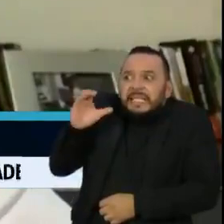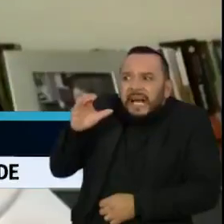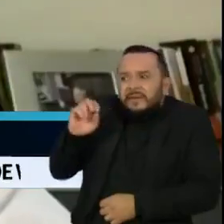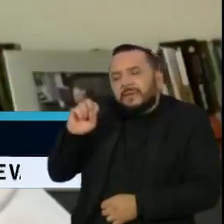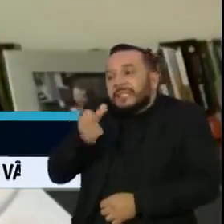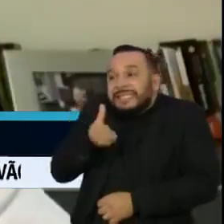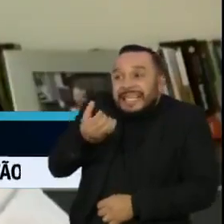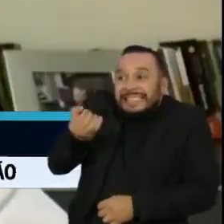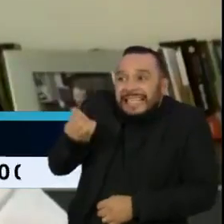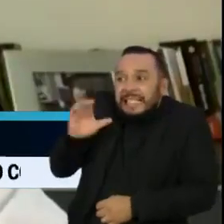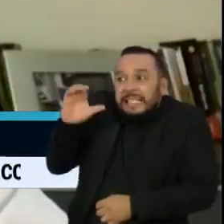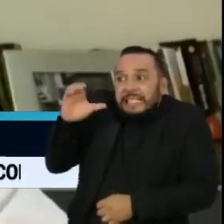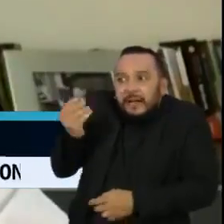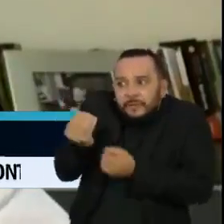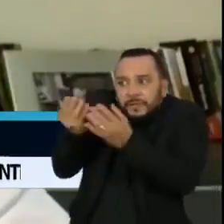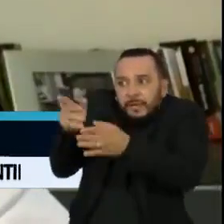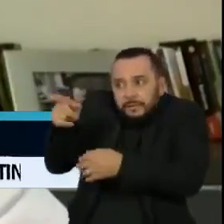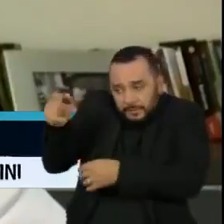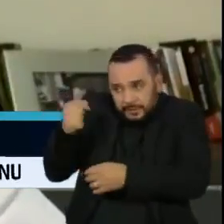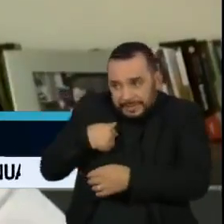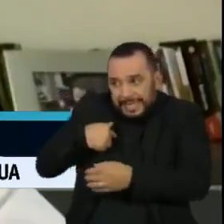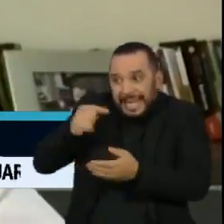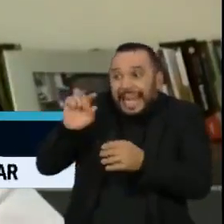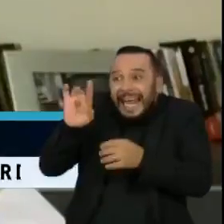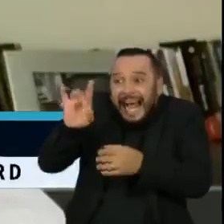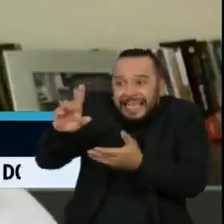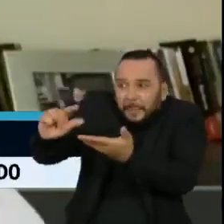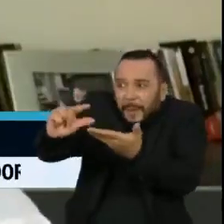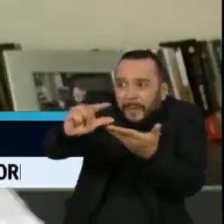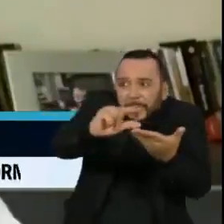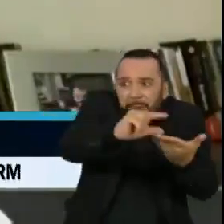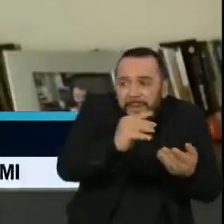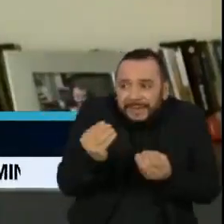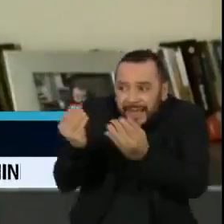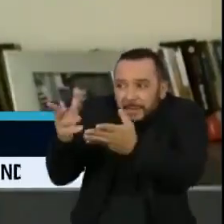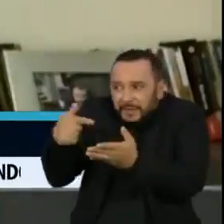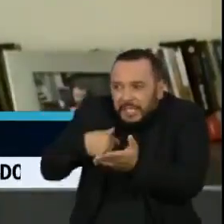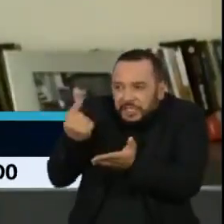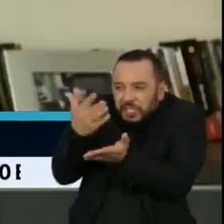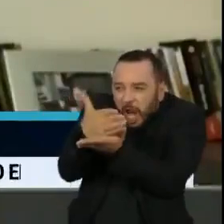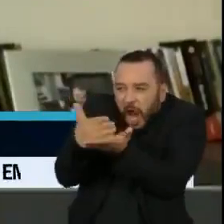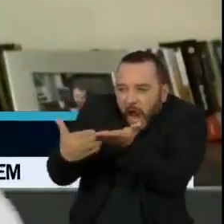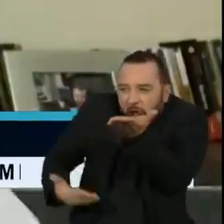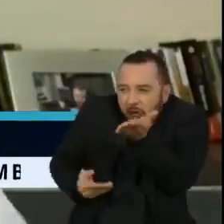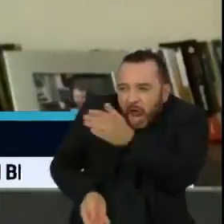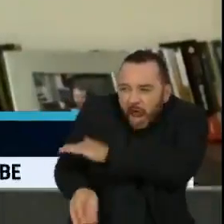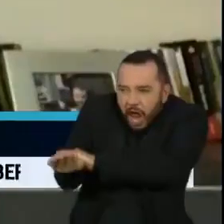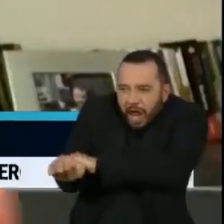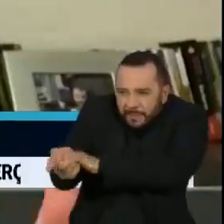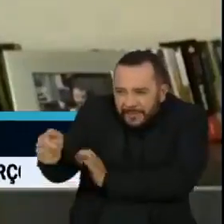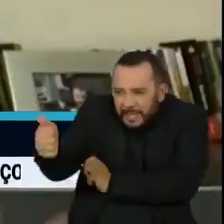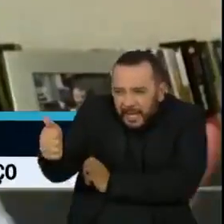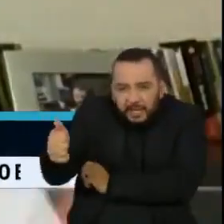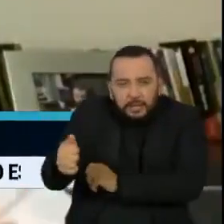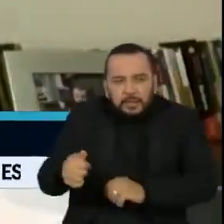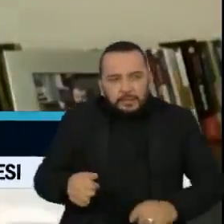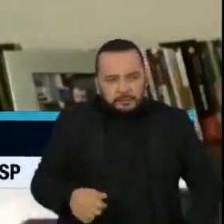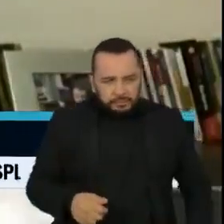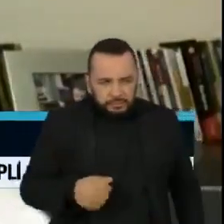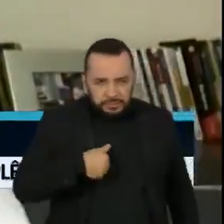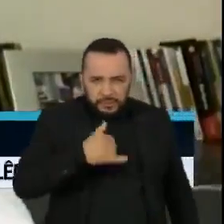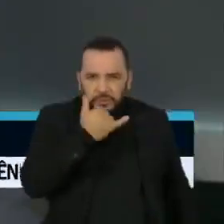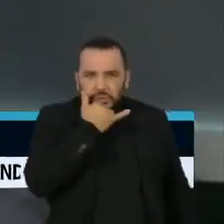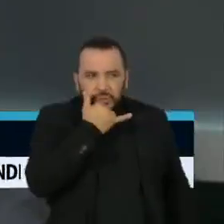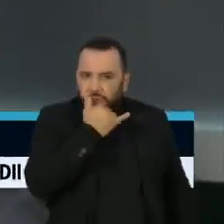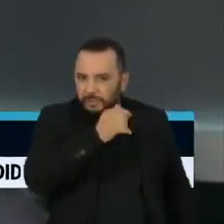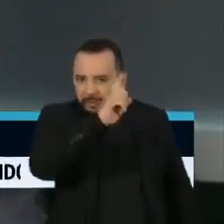centavos por dose, né? Já ouviu falar isso. Quer dizer, em vez de mandar investigar, ele insinua que tentaram